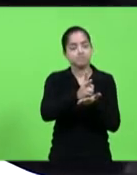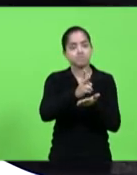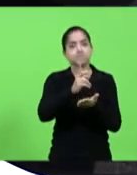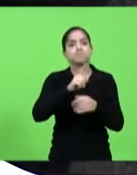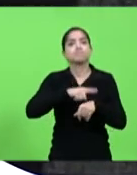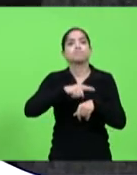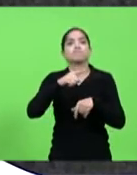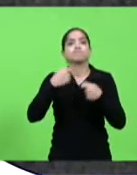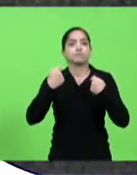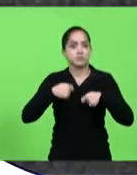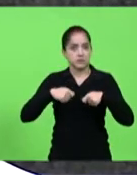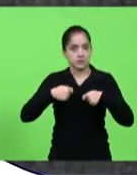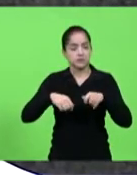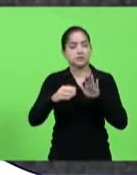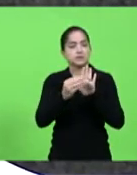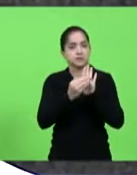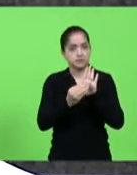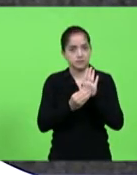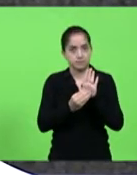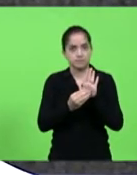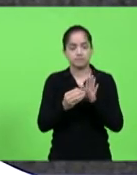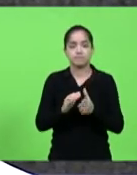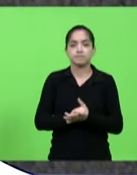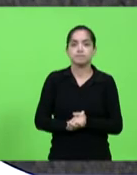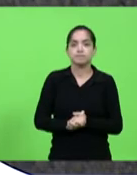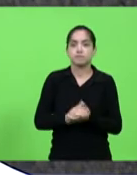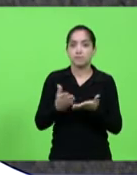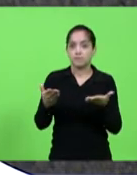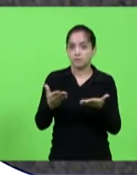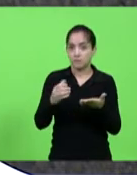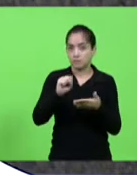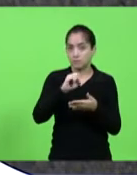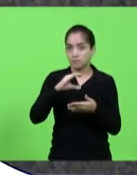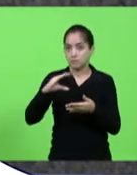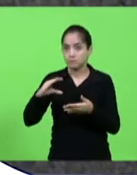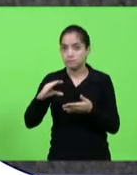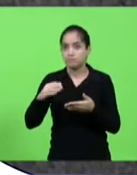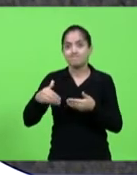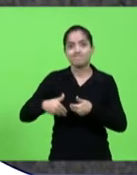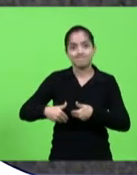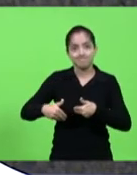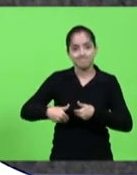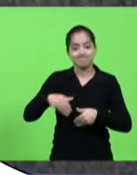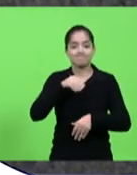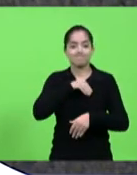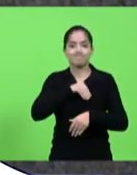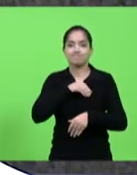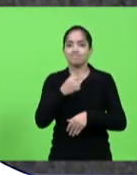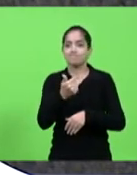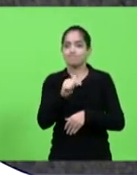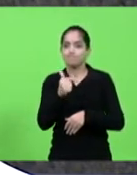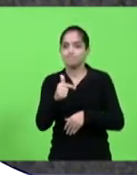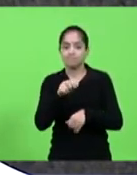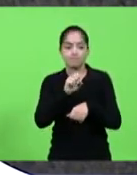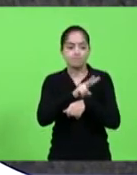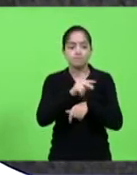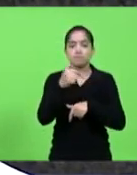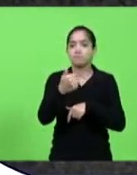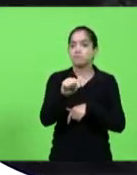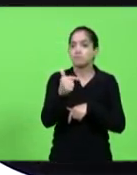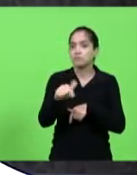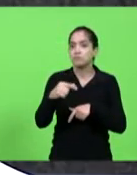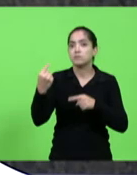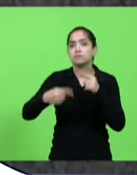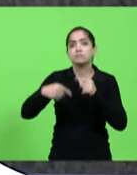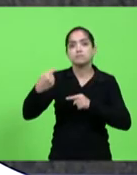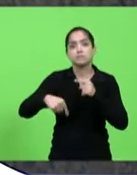precisa ser implementado. Santa Catarina tem gente com fome, sem renda, sem emprego. Precisamos debater